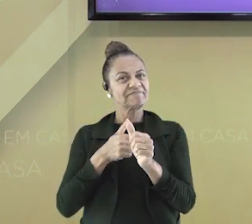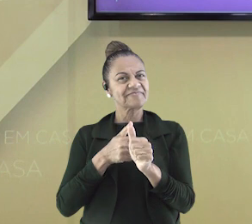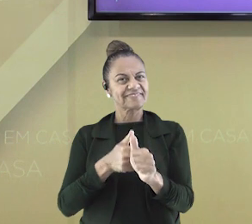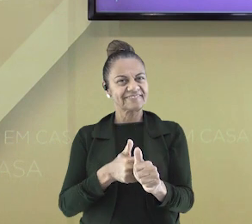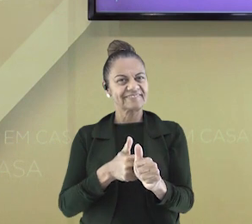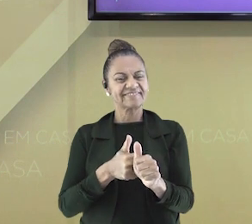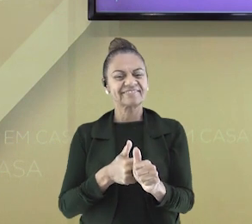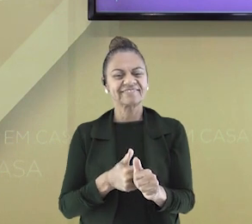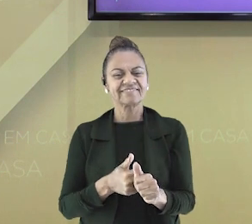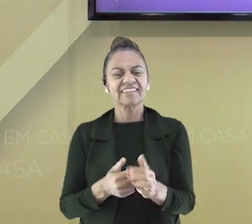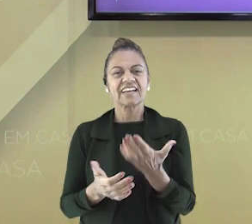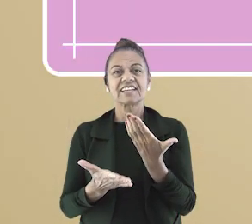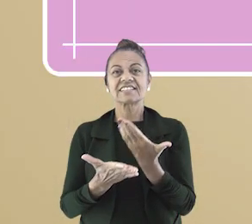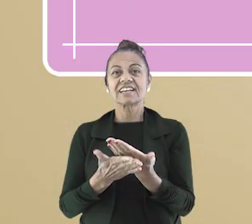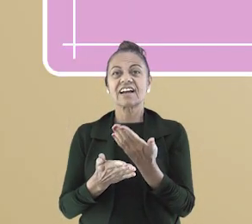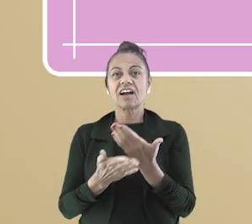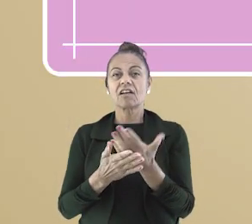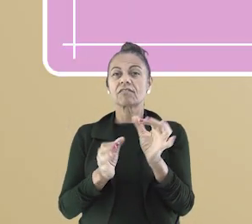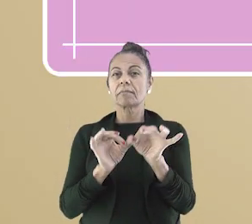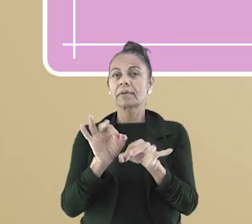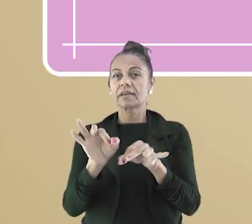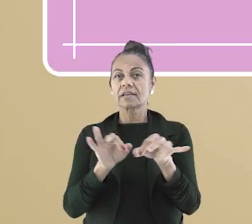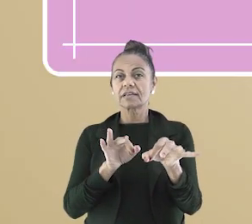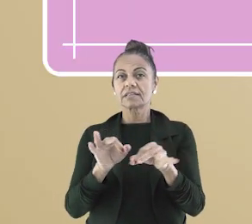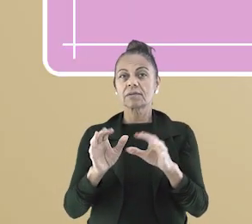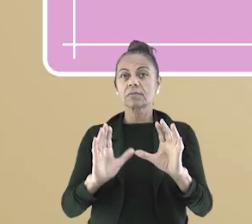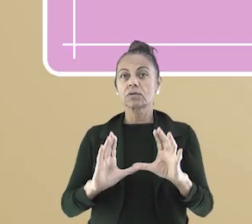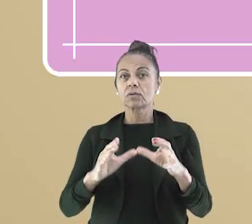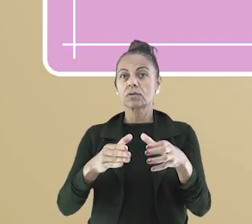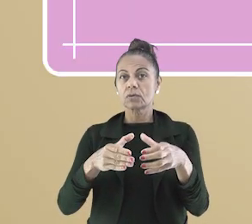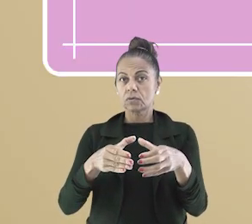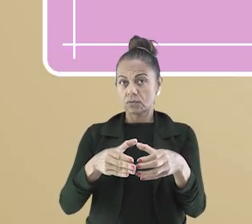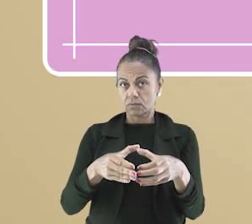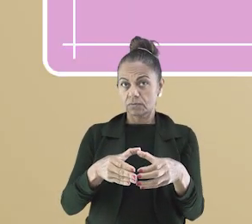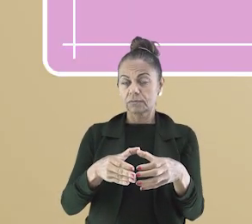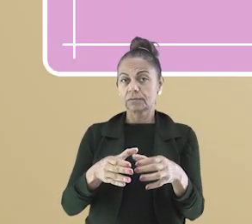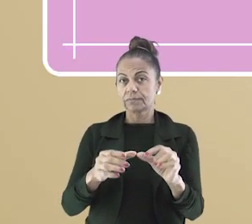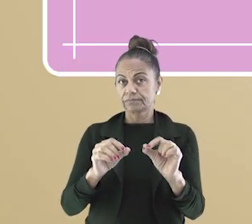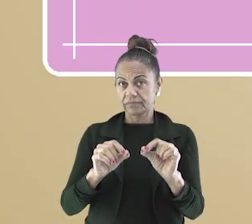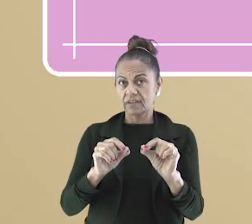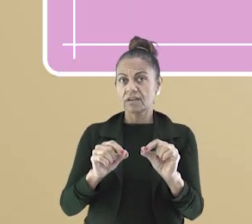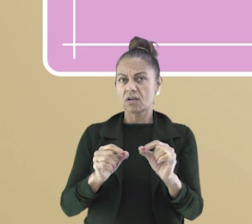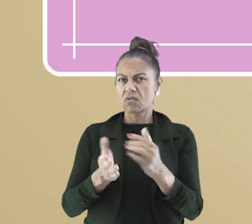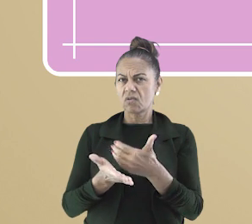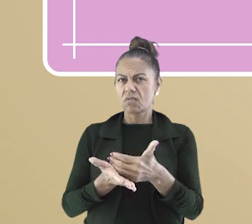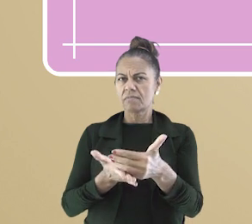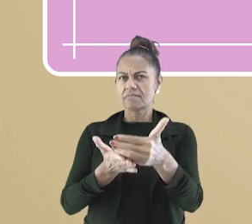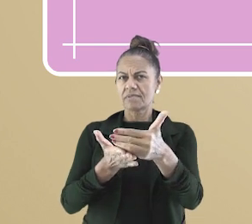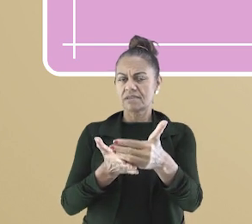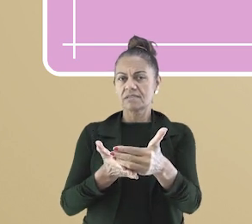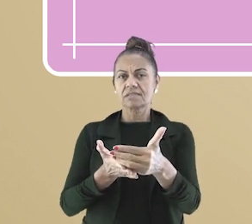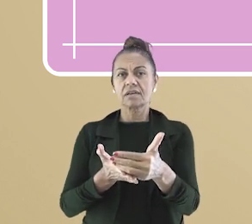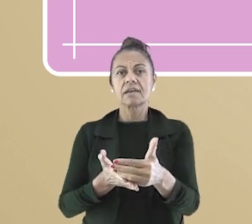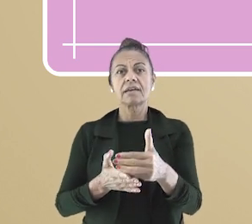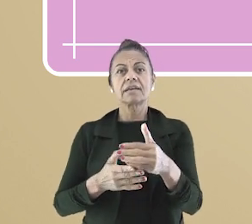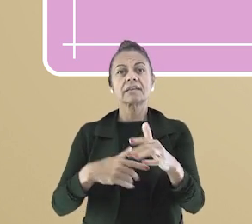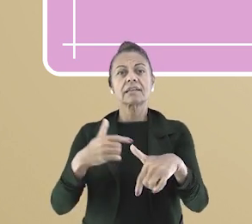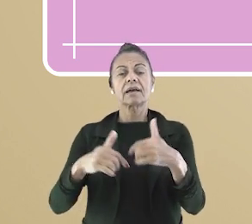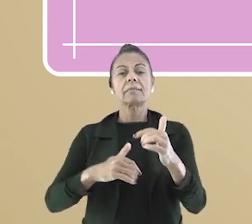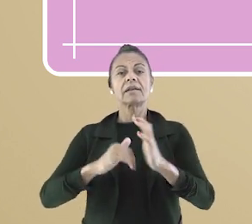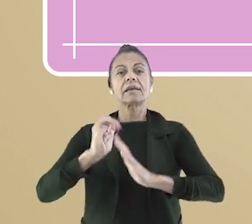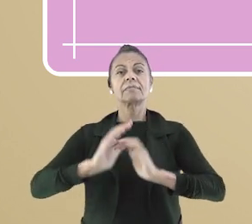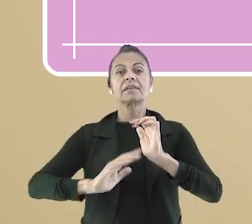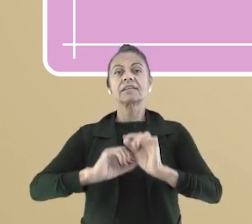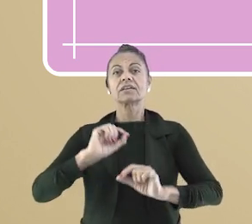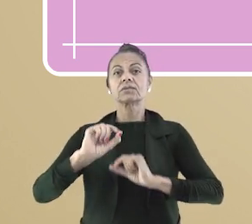que estiverem nos acompanhando. Essa aula foi planejada para os anos iniciais e trabalha a seguinte habilidade.